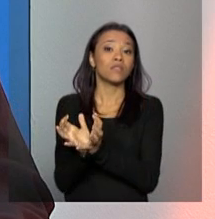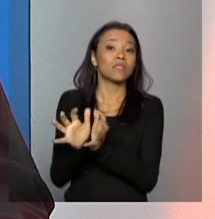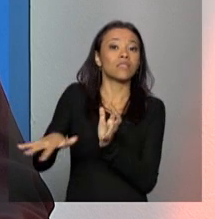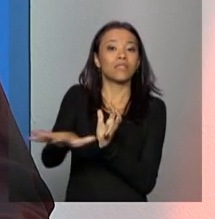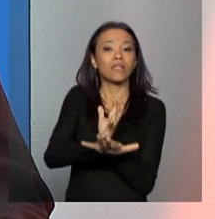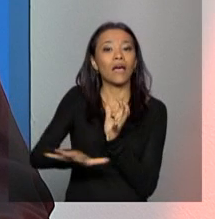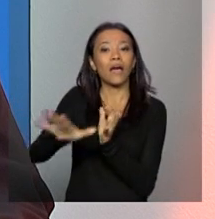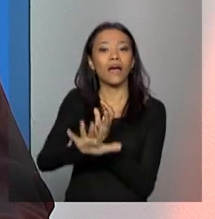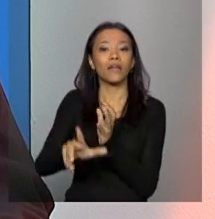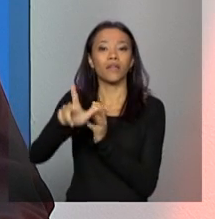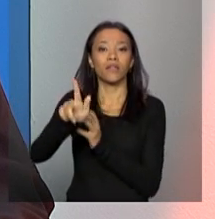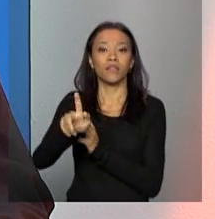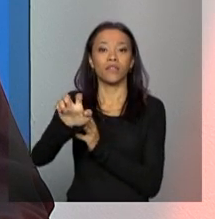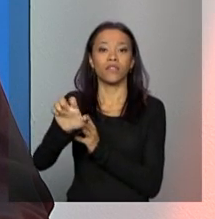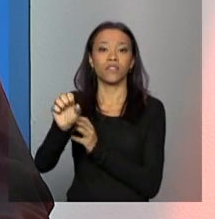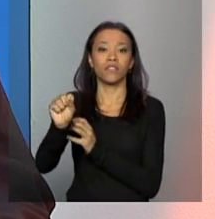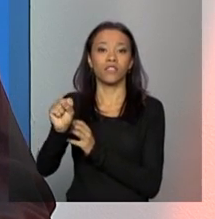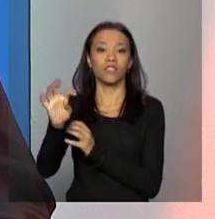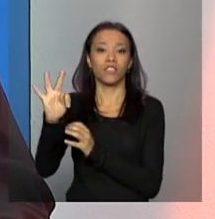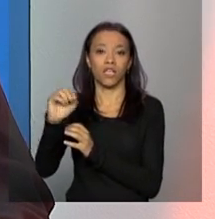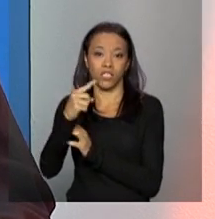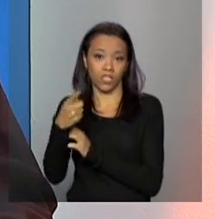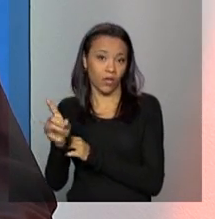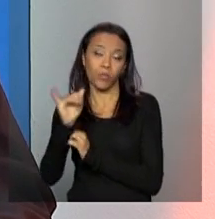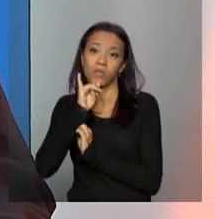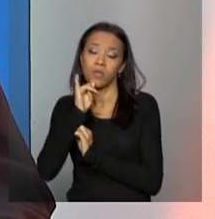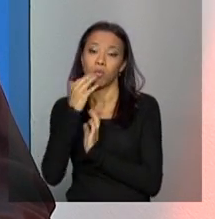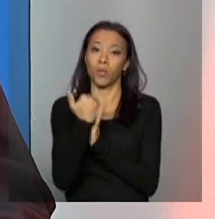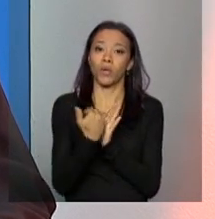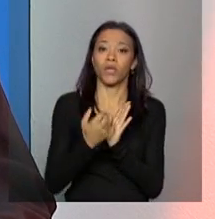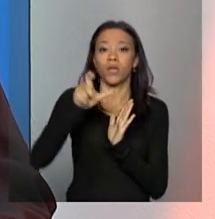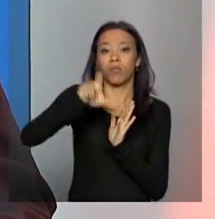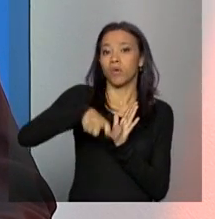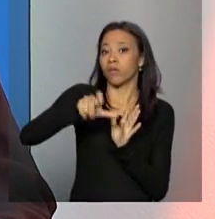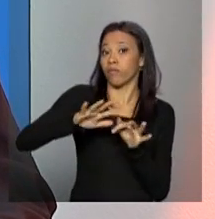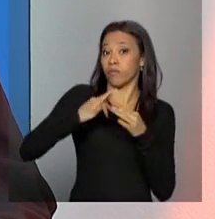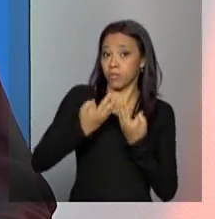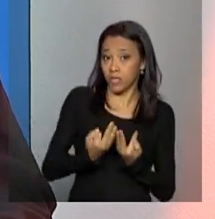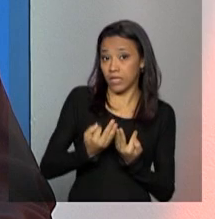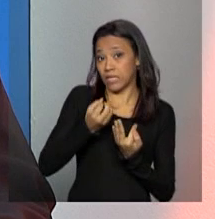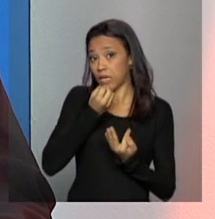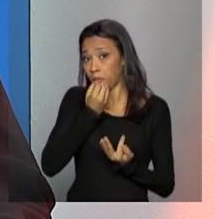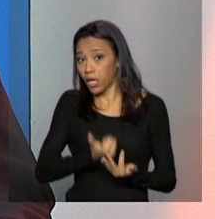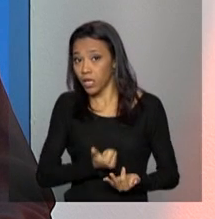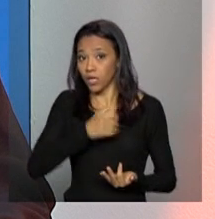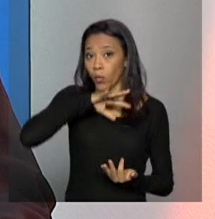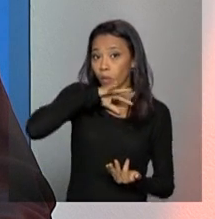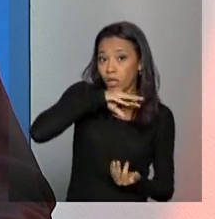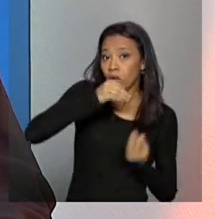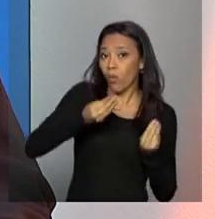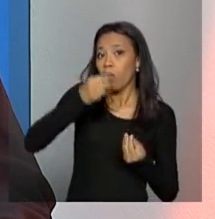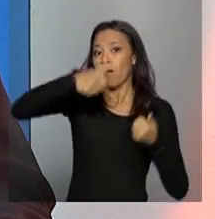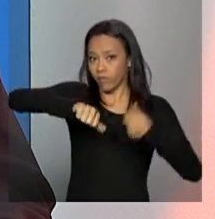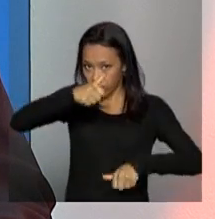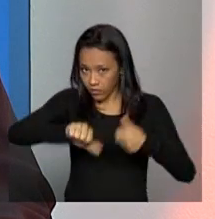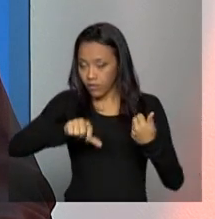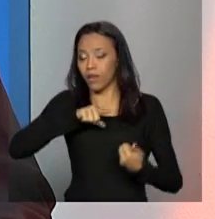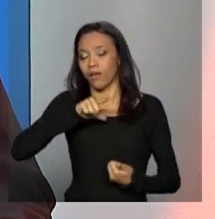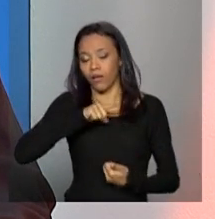desenvolvimento do programa Bolsa Família, que é o IGD Bolsa, que a gente chama, nós temos o índice de gestão